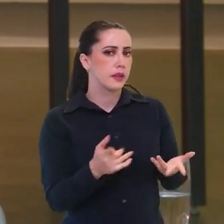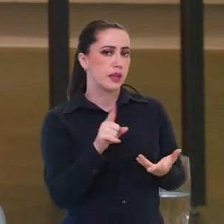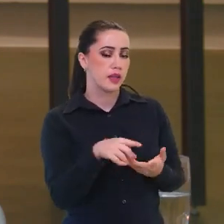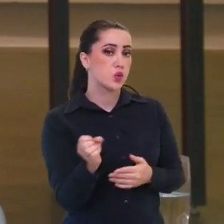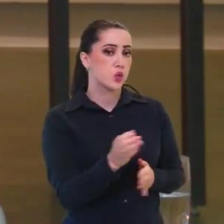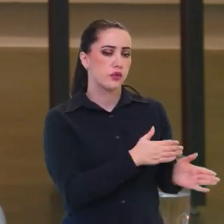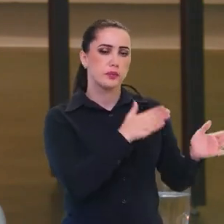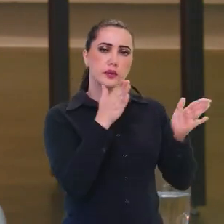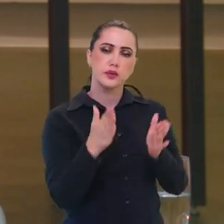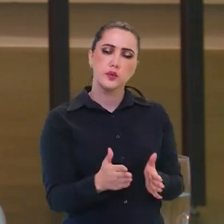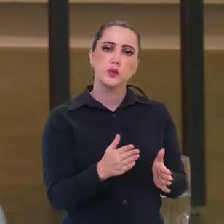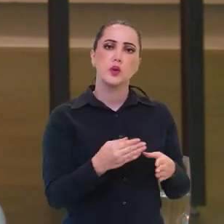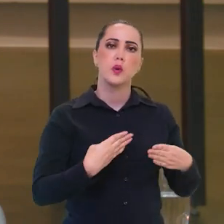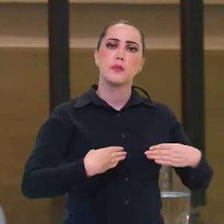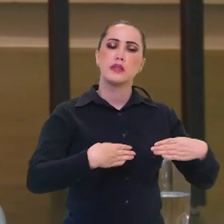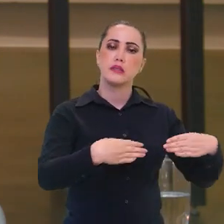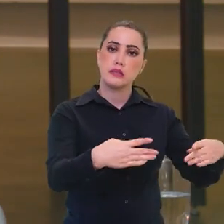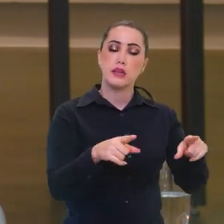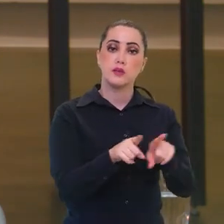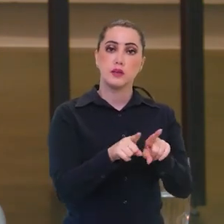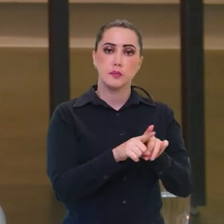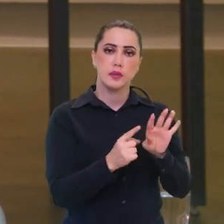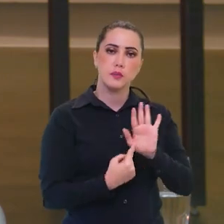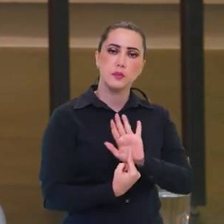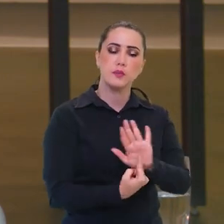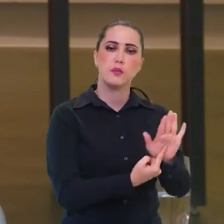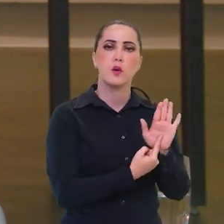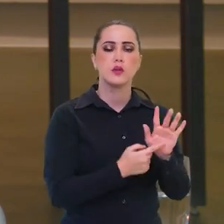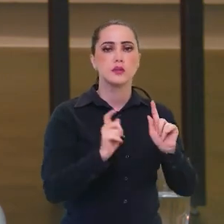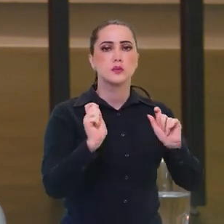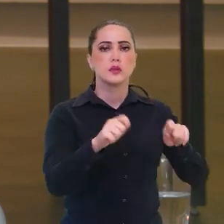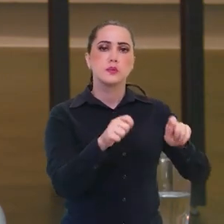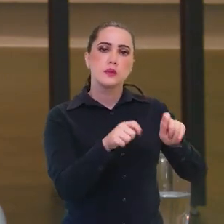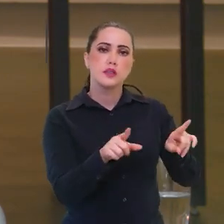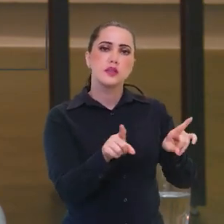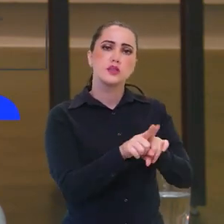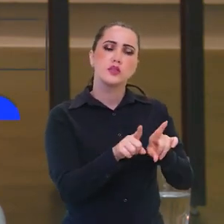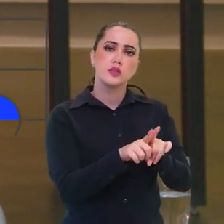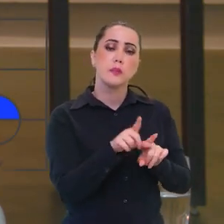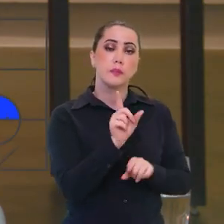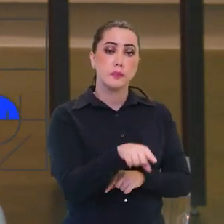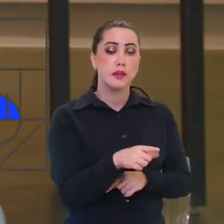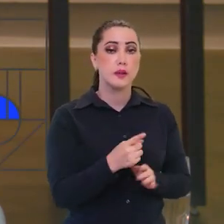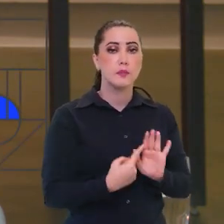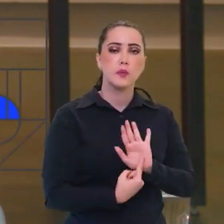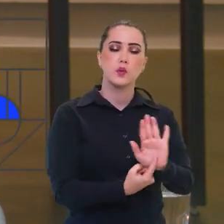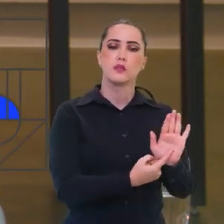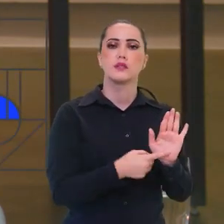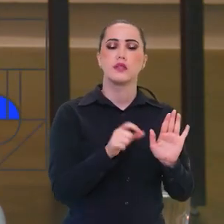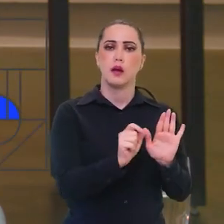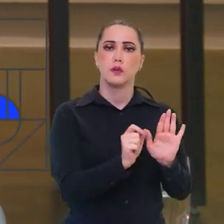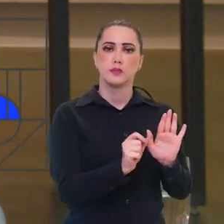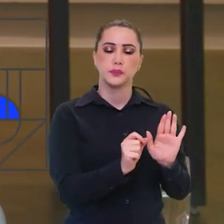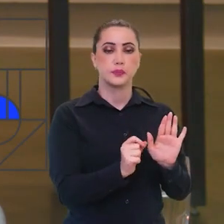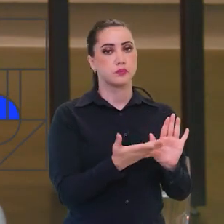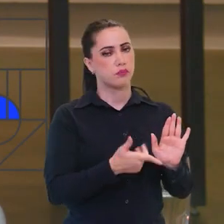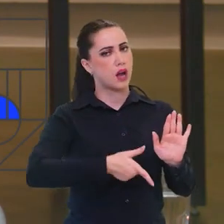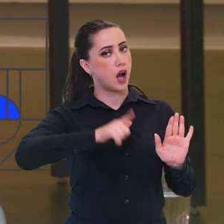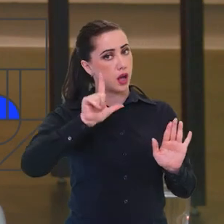também, nesse novo momento, o ministério também está trazendo a prerrogativa de também poder indicar,